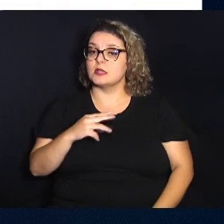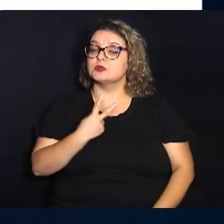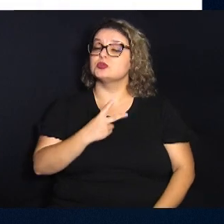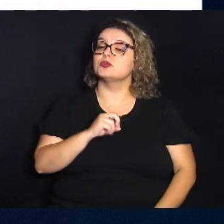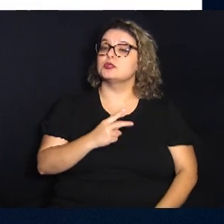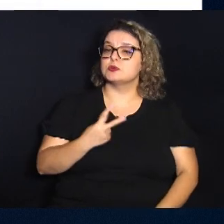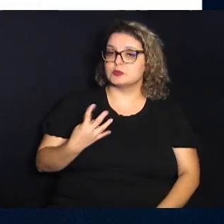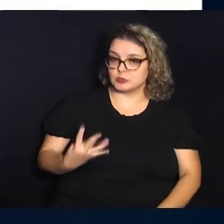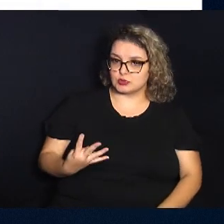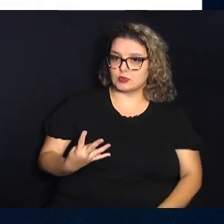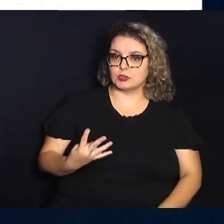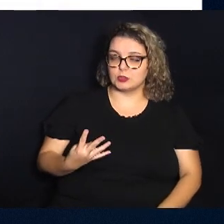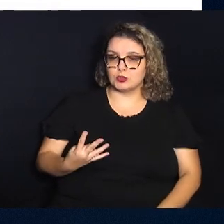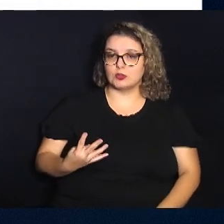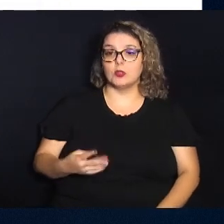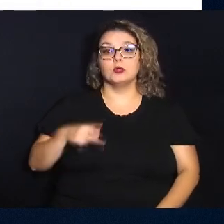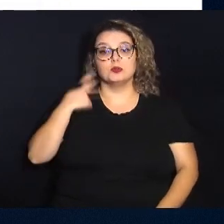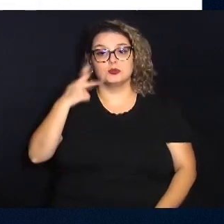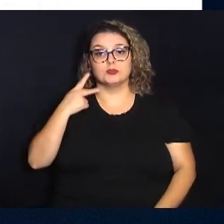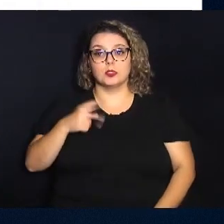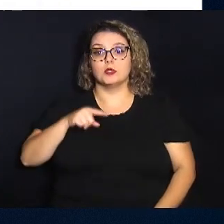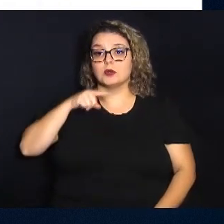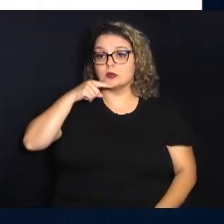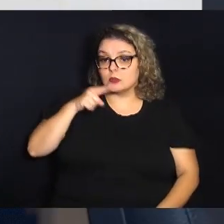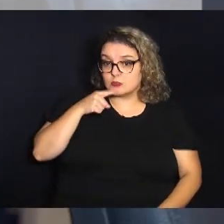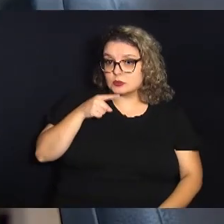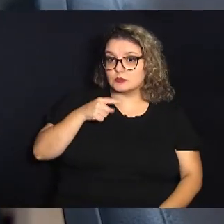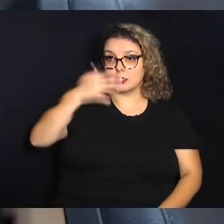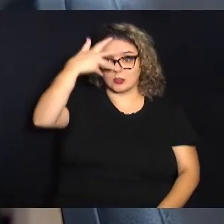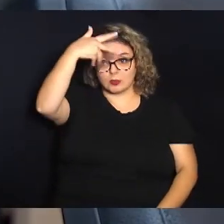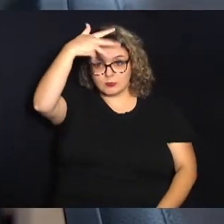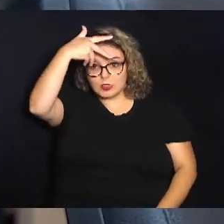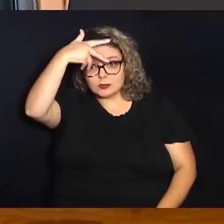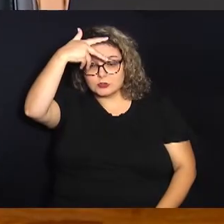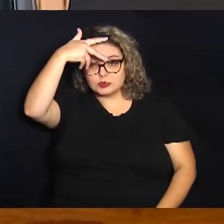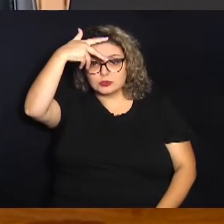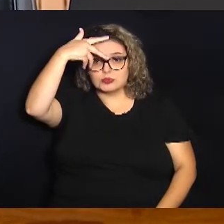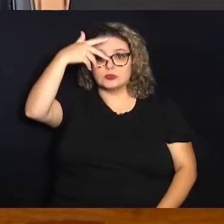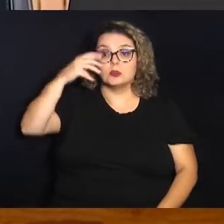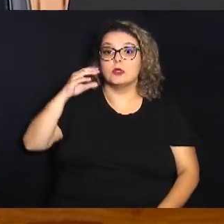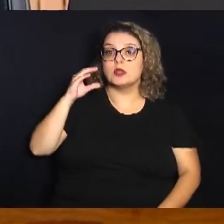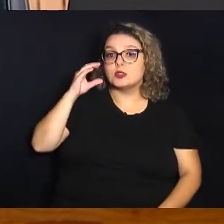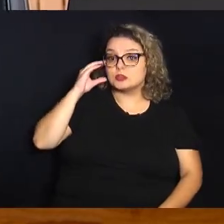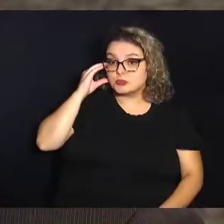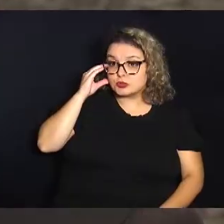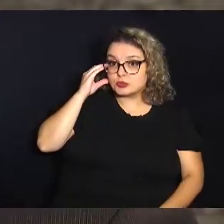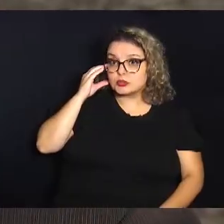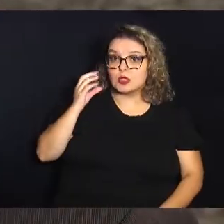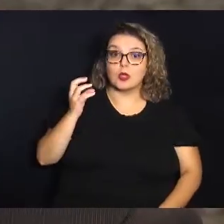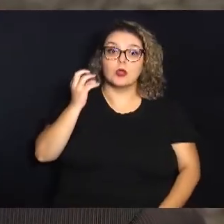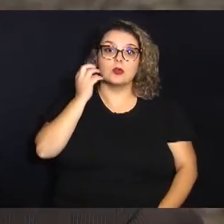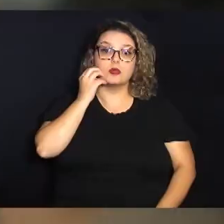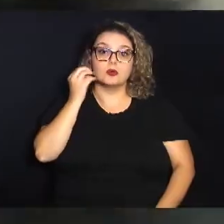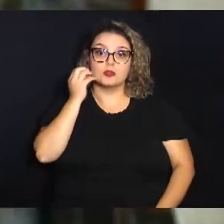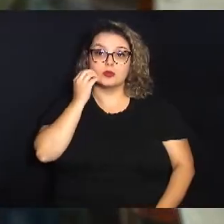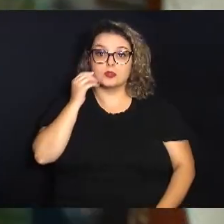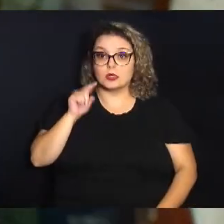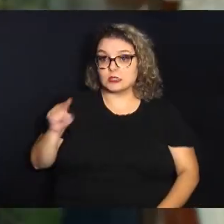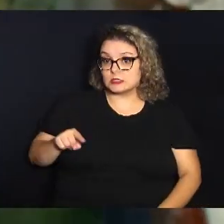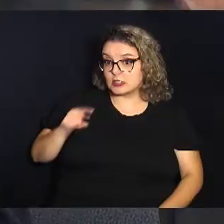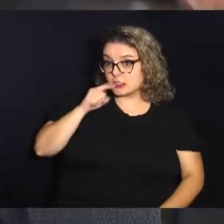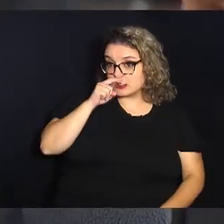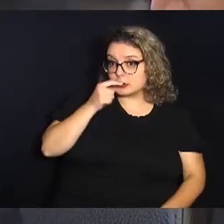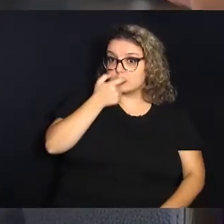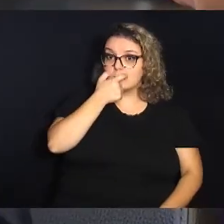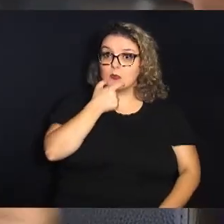26 de março de 2024 dos vereadores Eduardo Magoga, Rodrigo da Farmadique, Luiz Cirilo, Igor